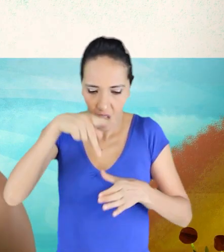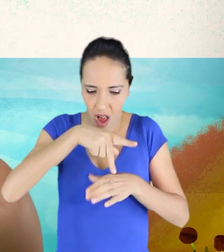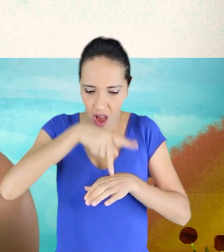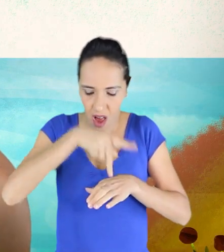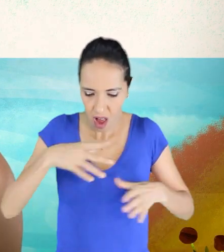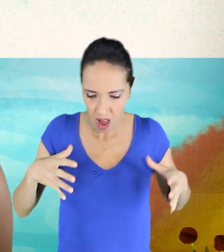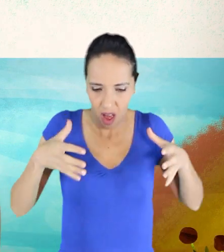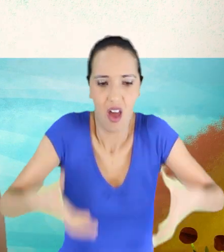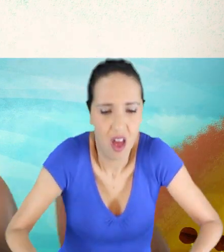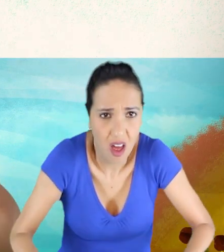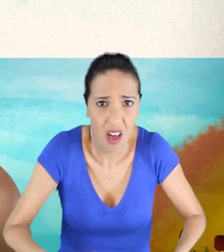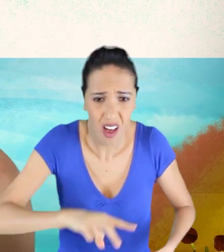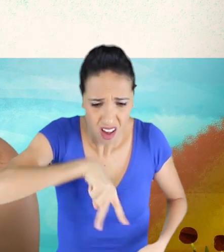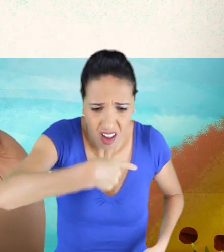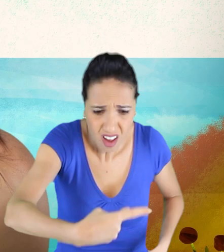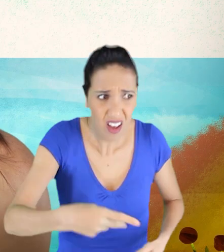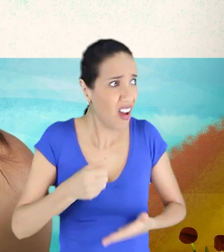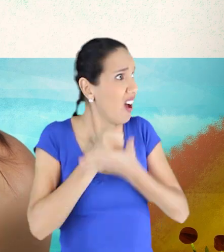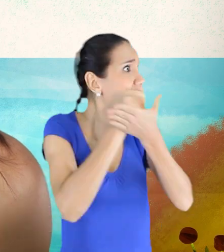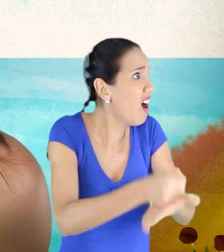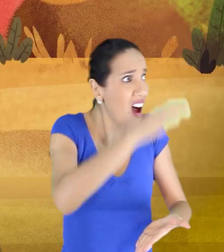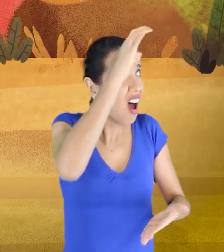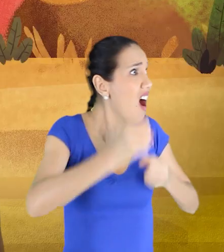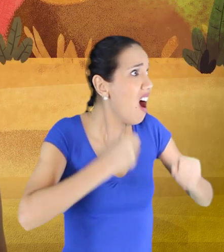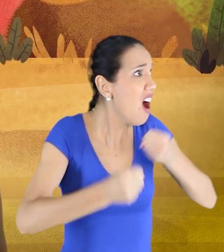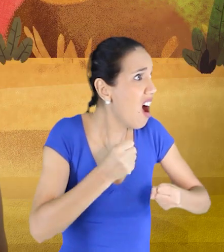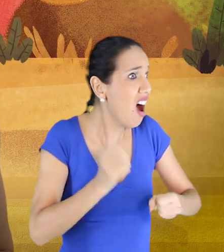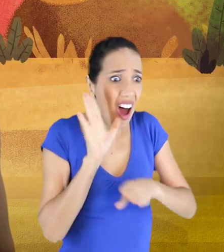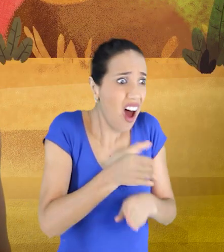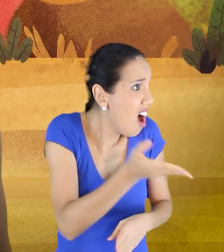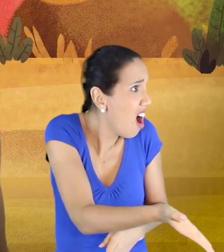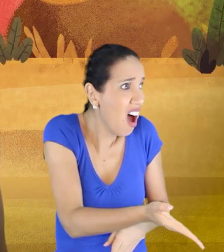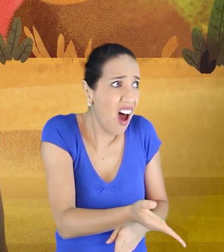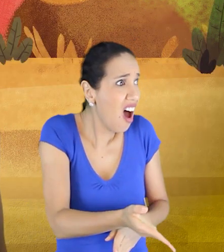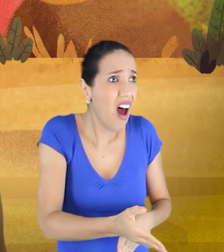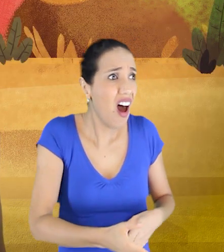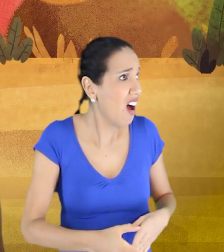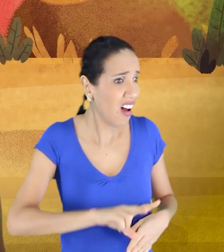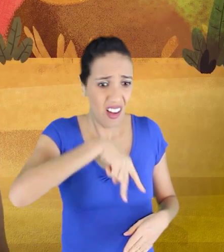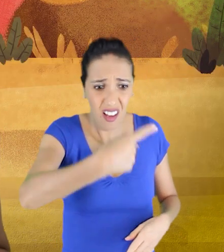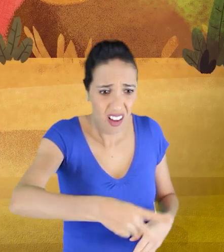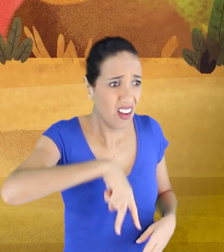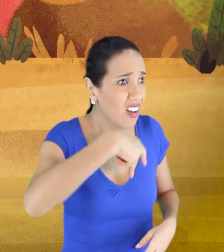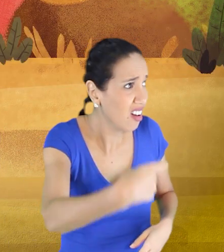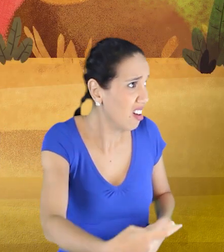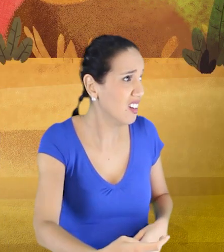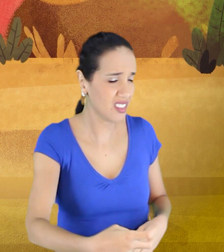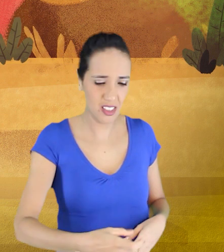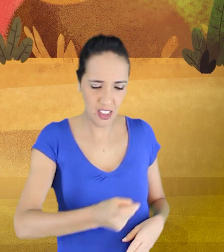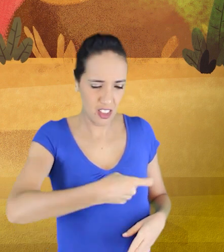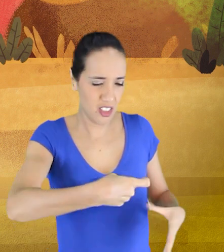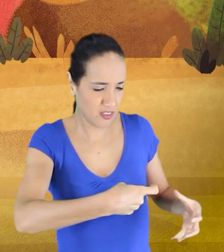Acuda, Tia Anastácia! Emília está se afogando! De fato, um peixe engolir a isca e, lutando por